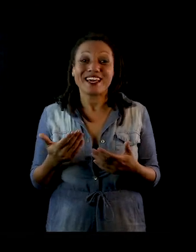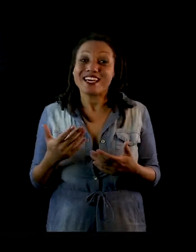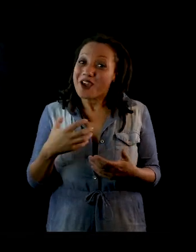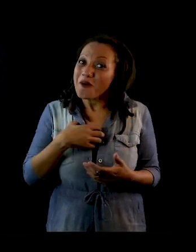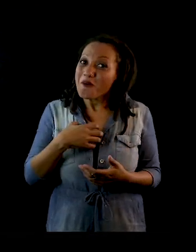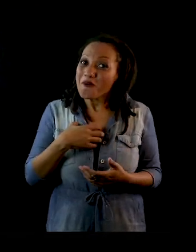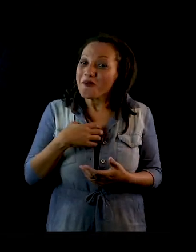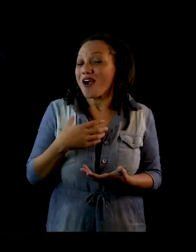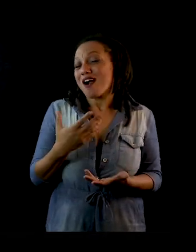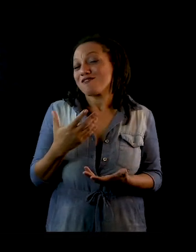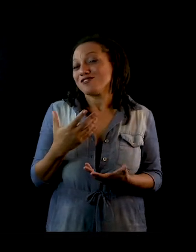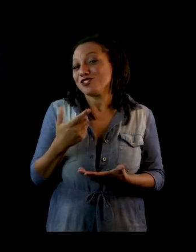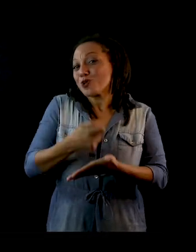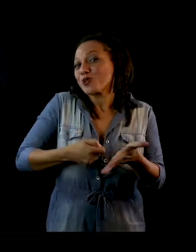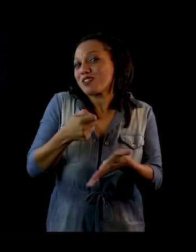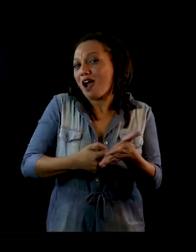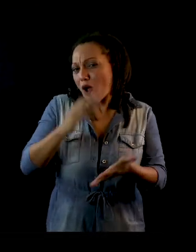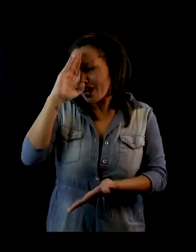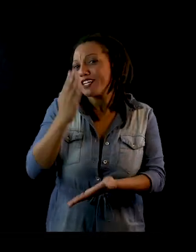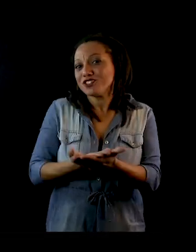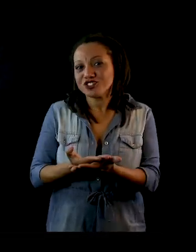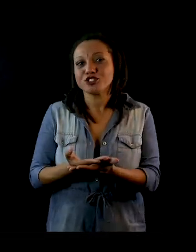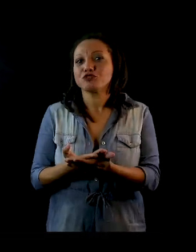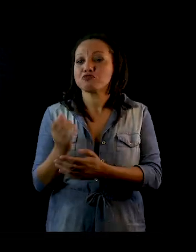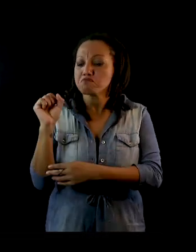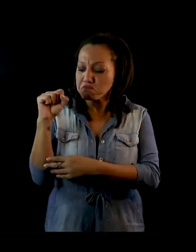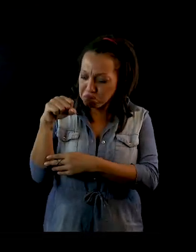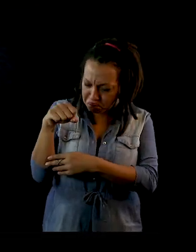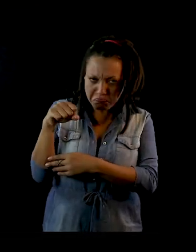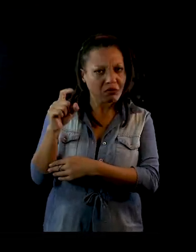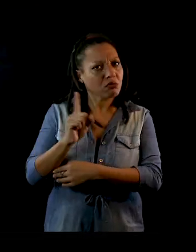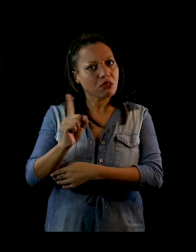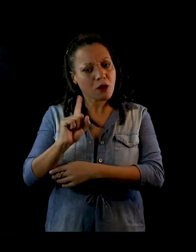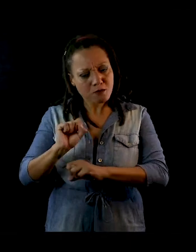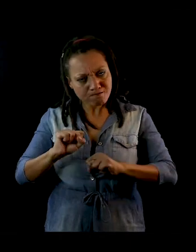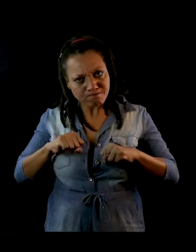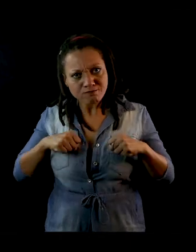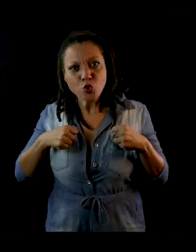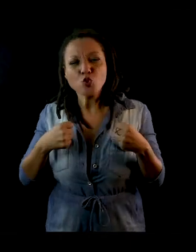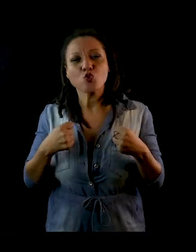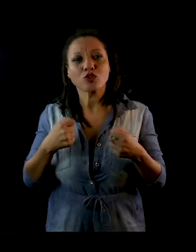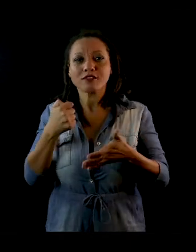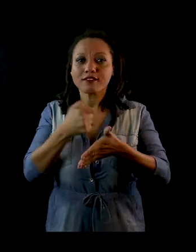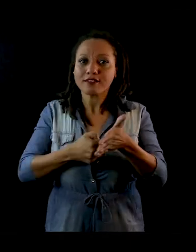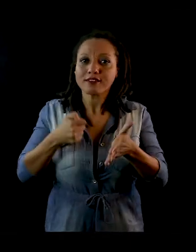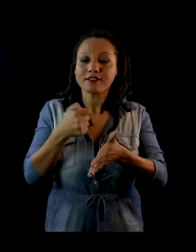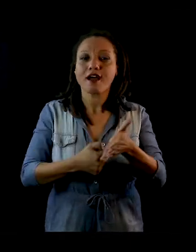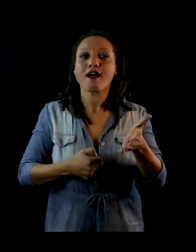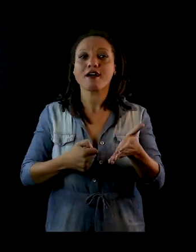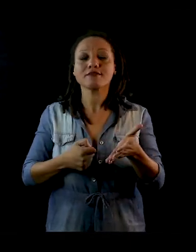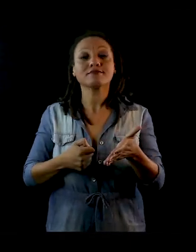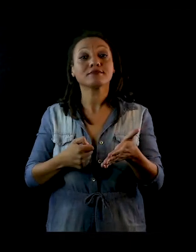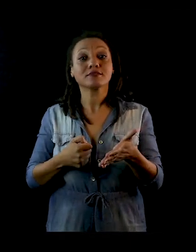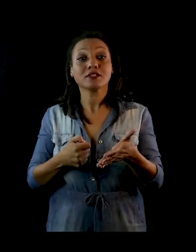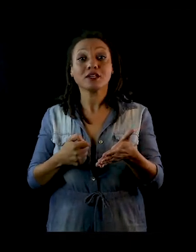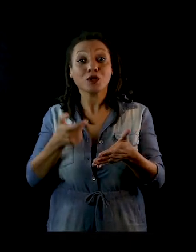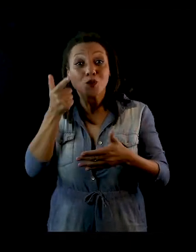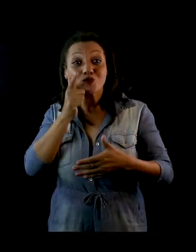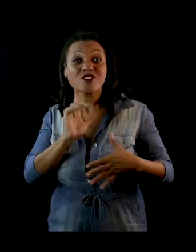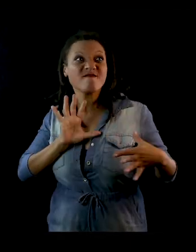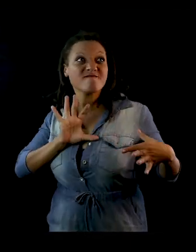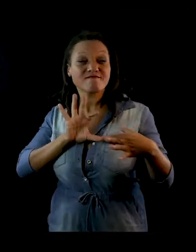lutarmos pelo que a gente acredita, de a gente não baixar a cabeça e, ao mesmo tempo, a gente se tornar uma